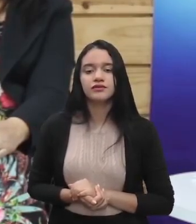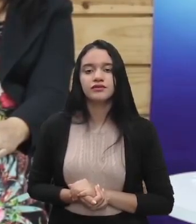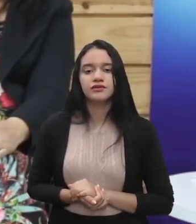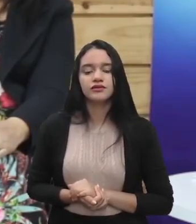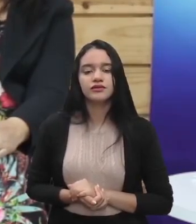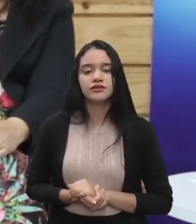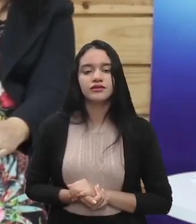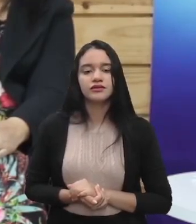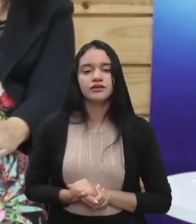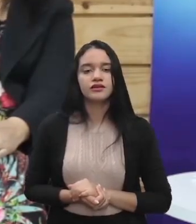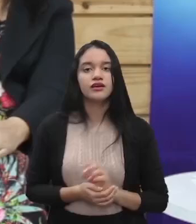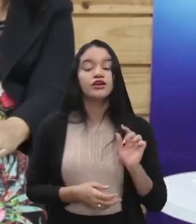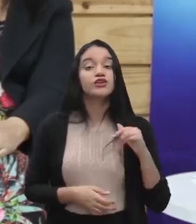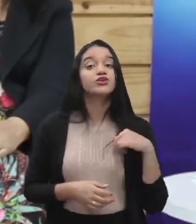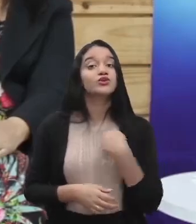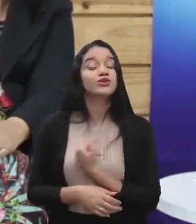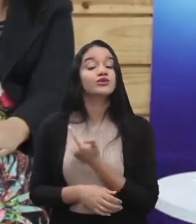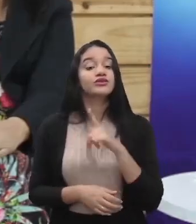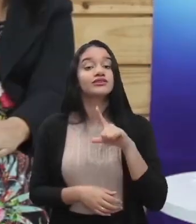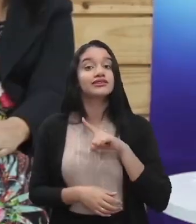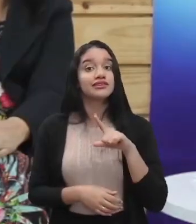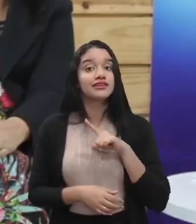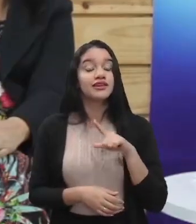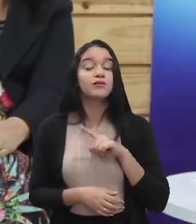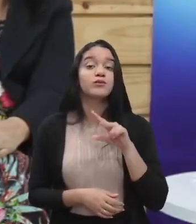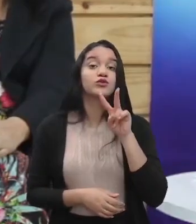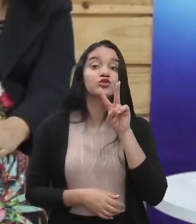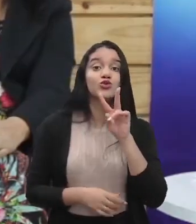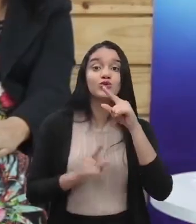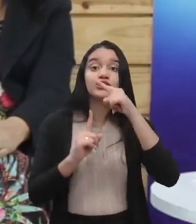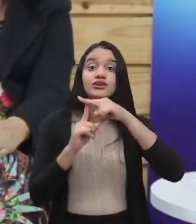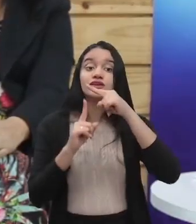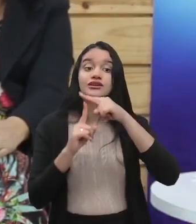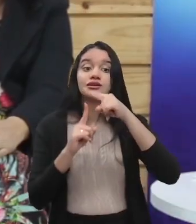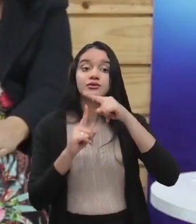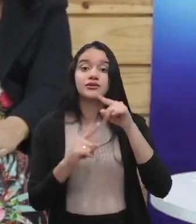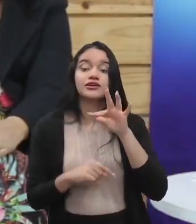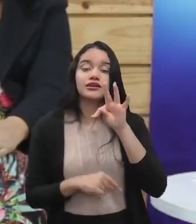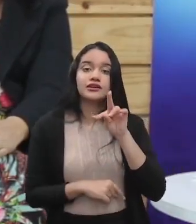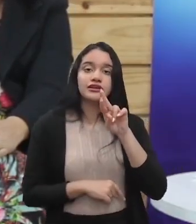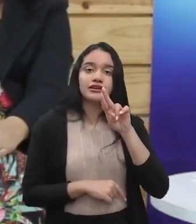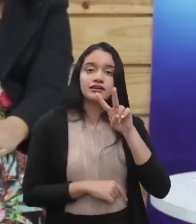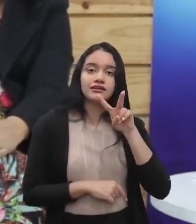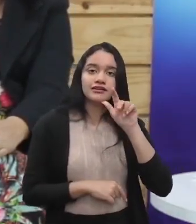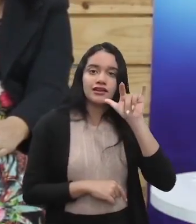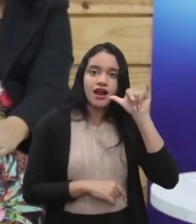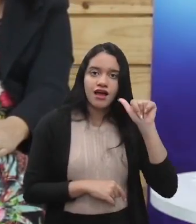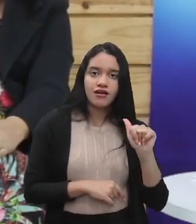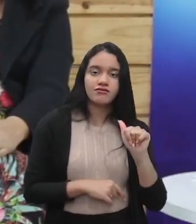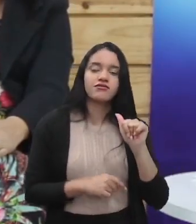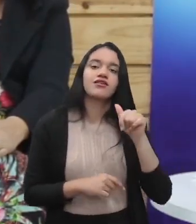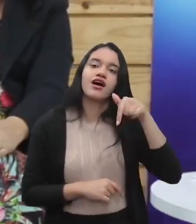Aqui, nós temos dois tipos de trava-quedas. Esse trava-quedas aqui é um trava-quedas horizontal.